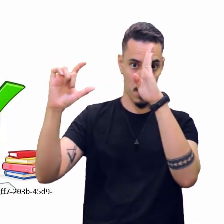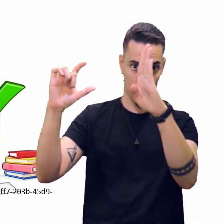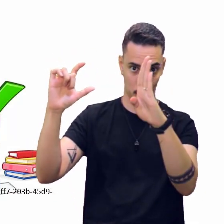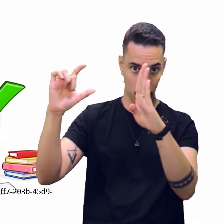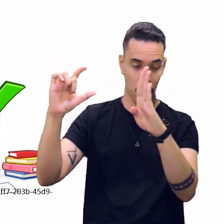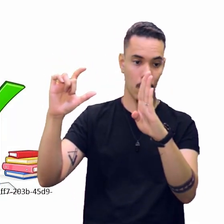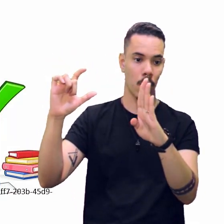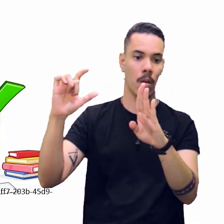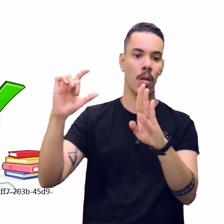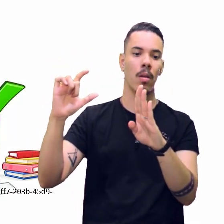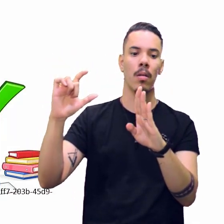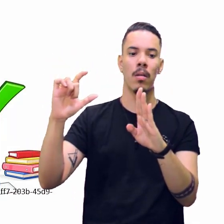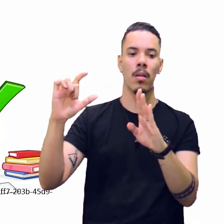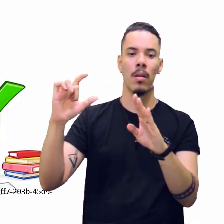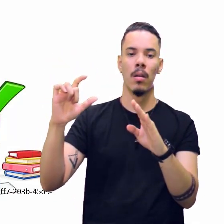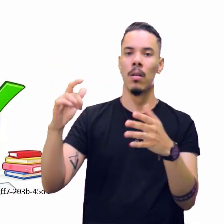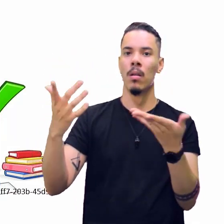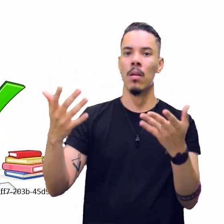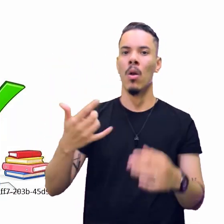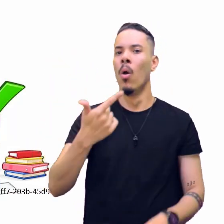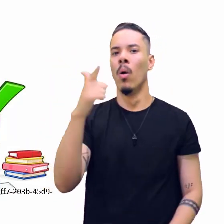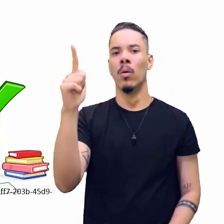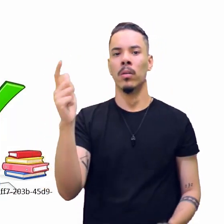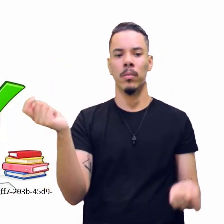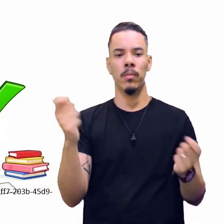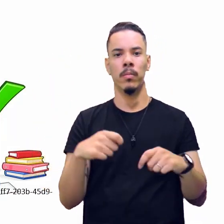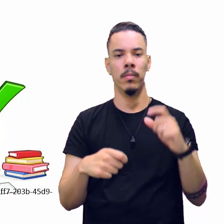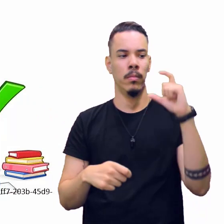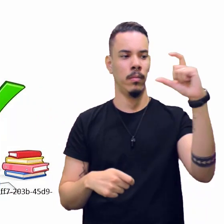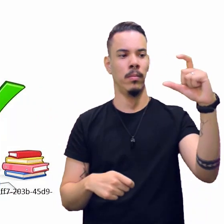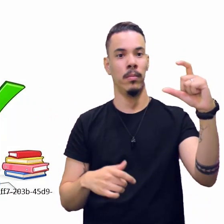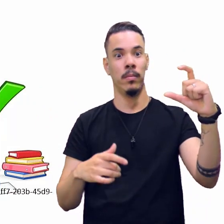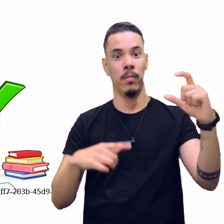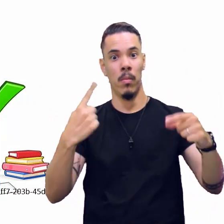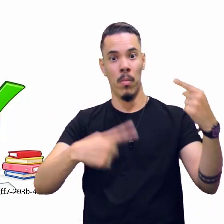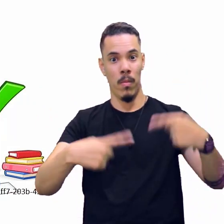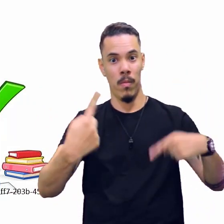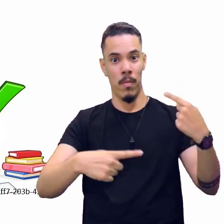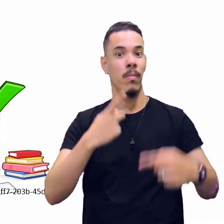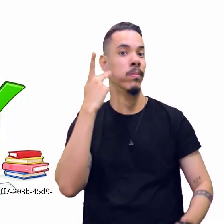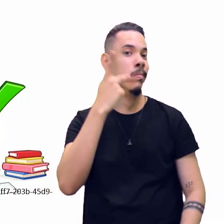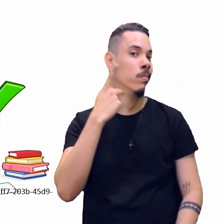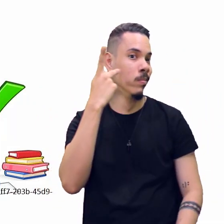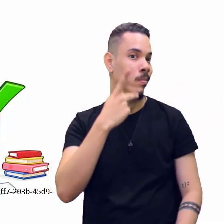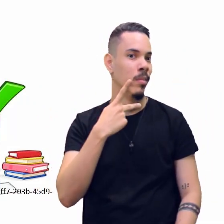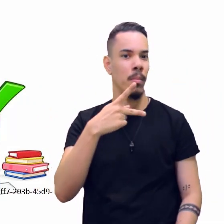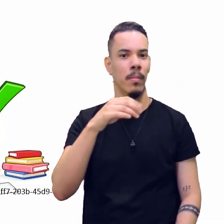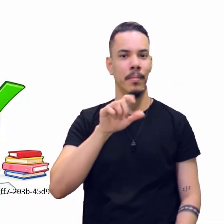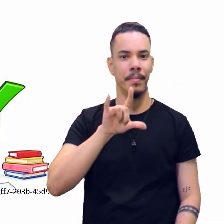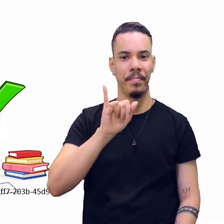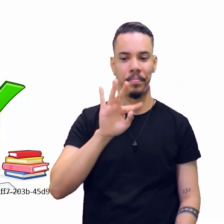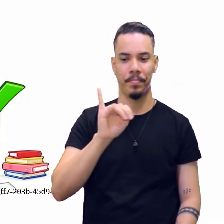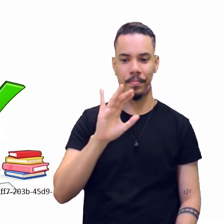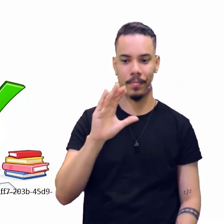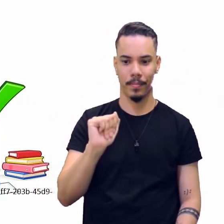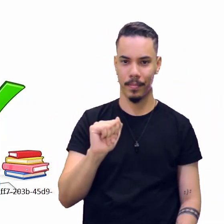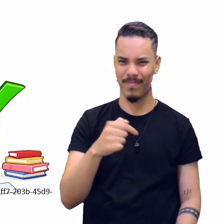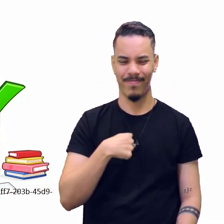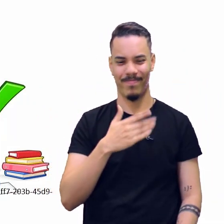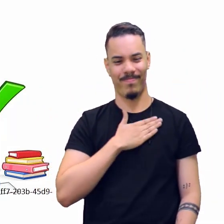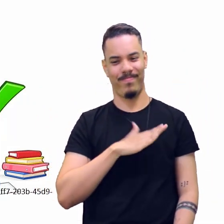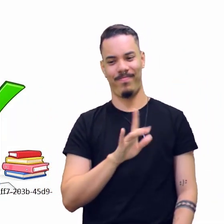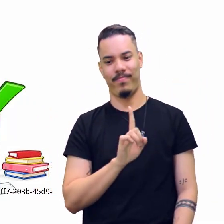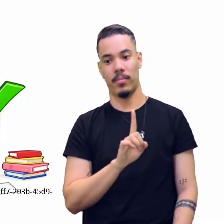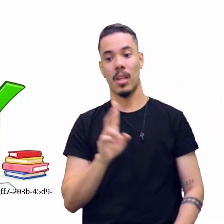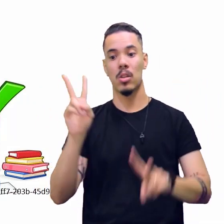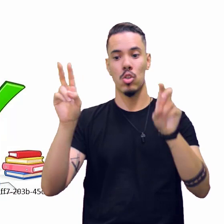sessão que pertence? Outra sessão que pode? Política? Você gosta de reportagem política? Ah, não? Sobre